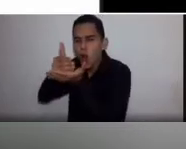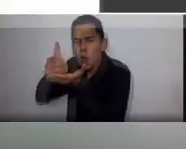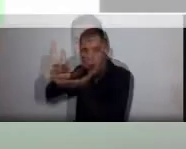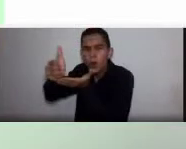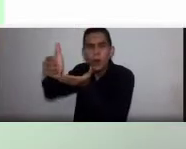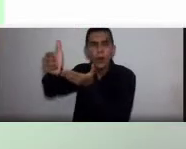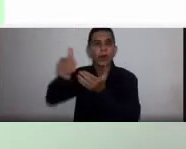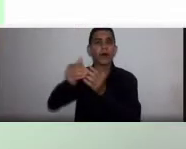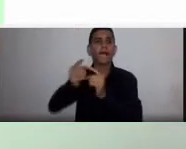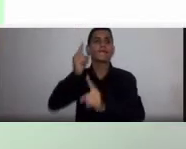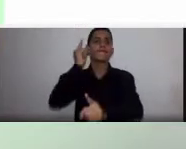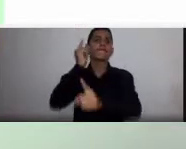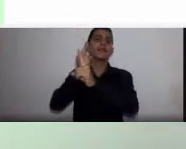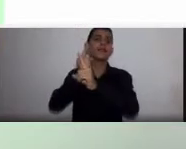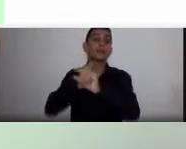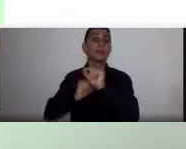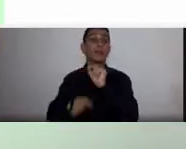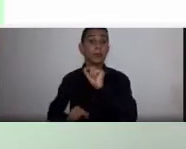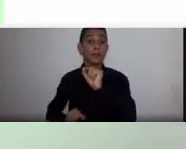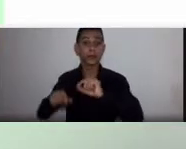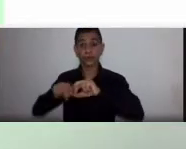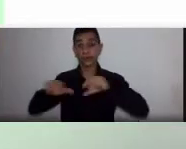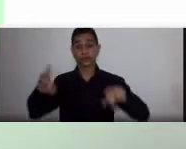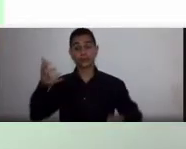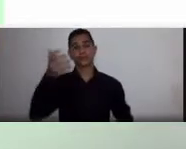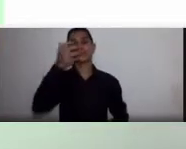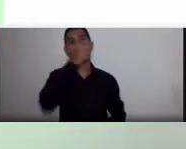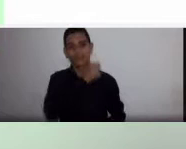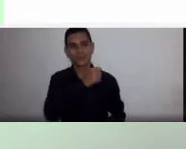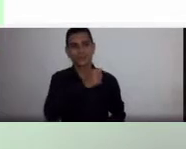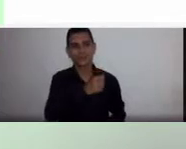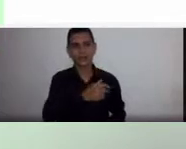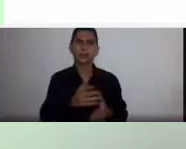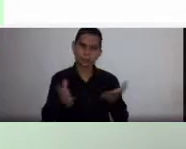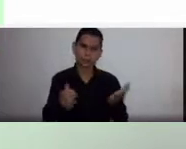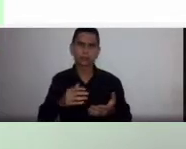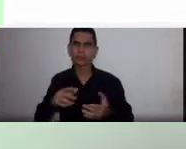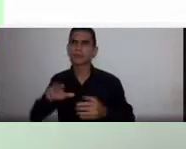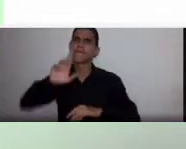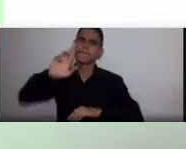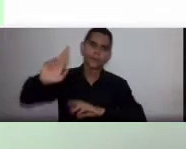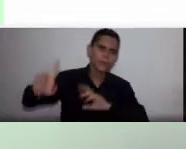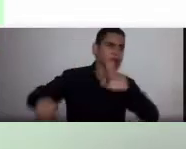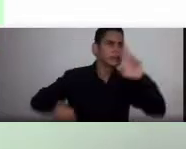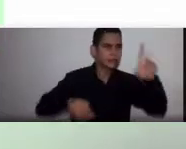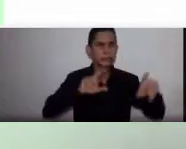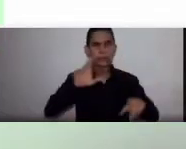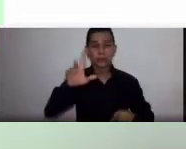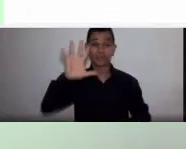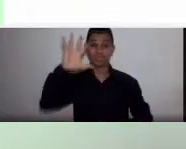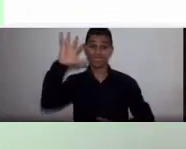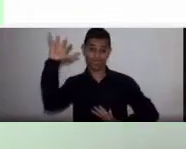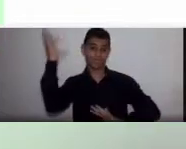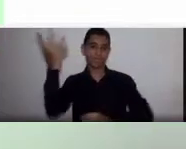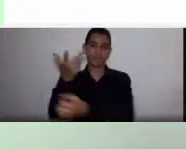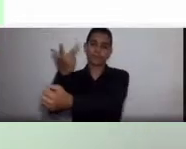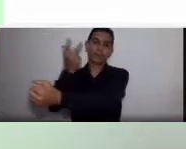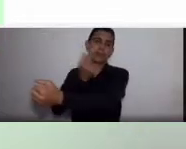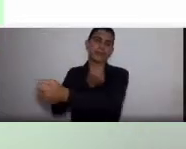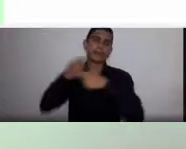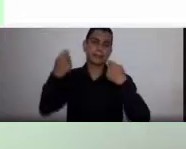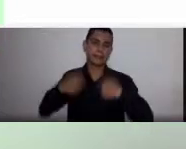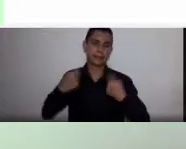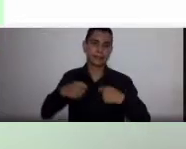é uma medida salvadora. Lógico que em algumas situações isso pode acontecer, principalmente naquele